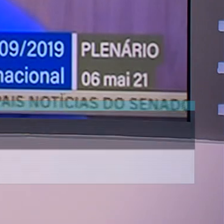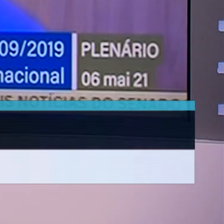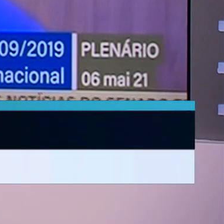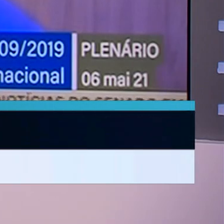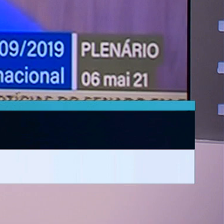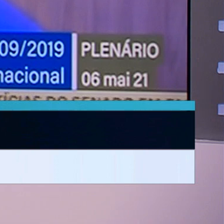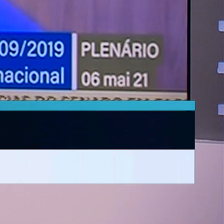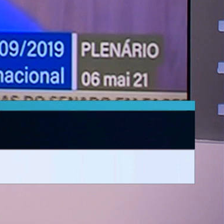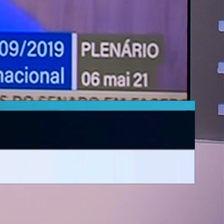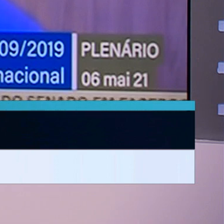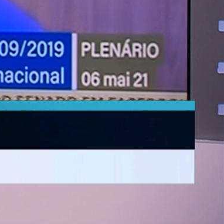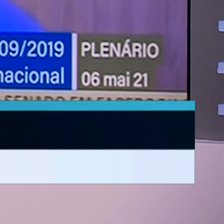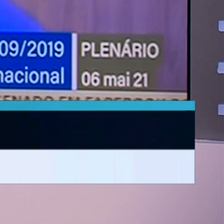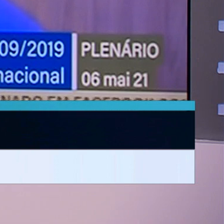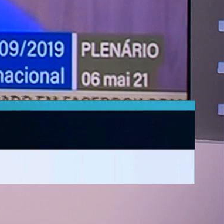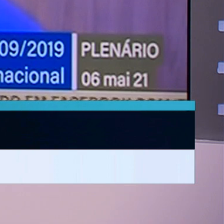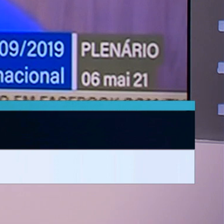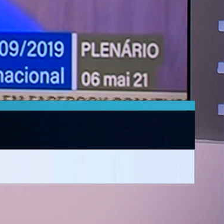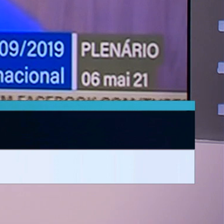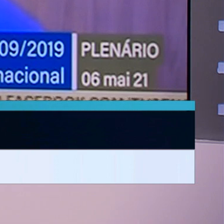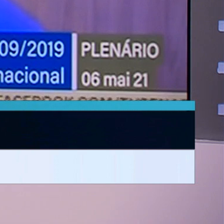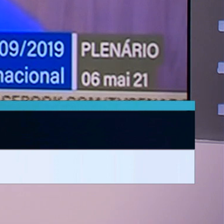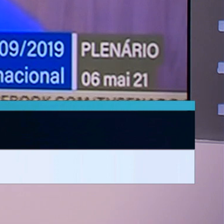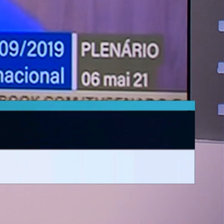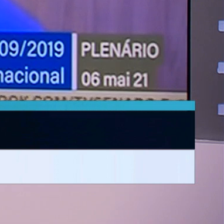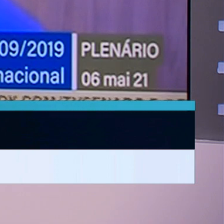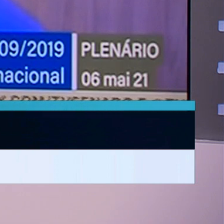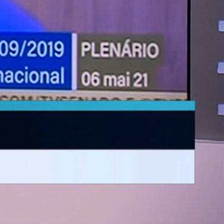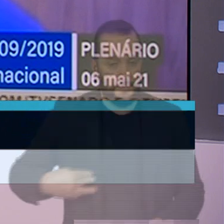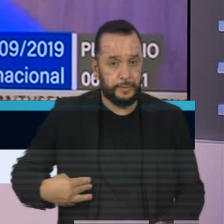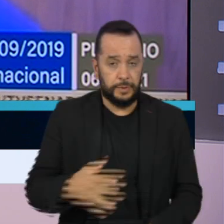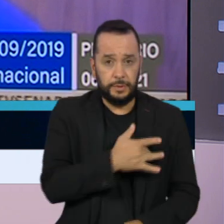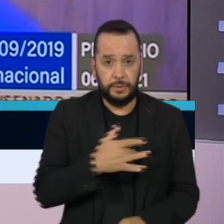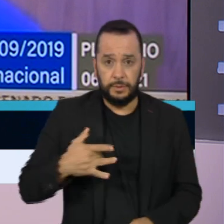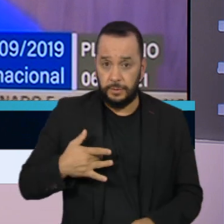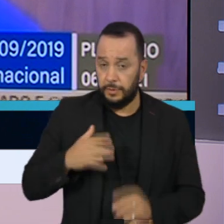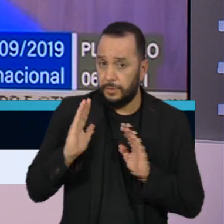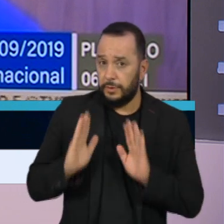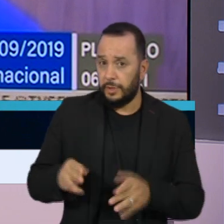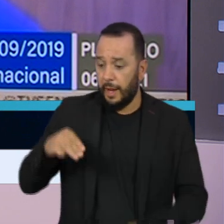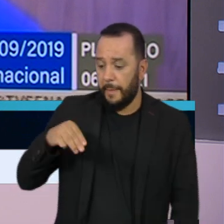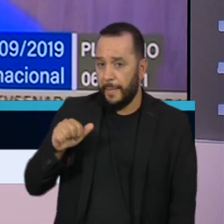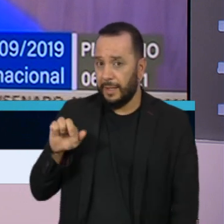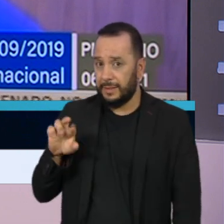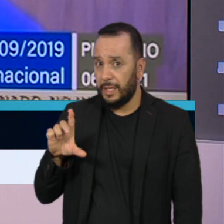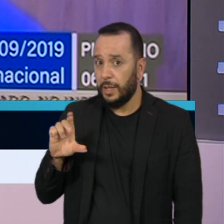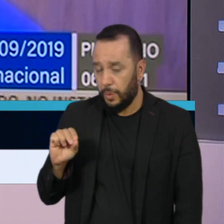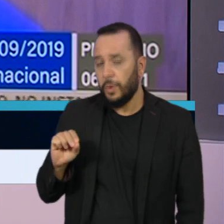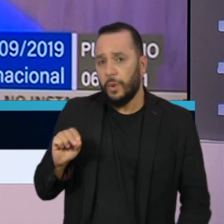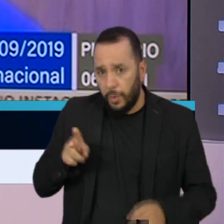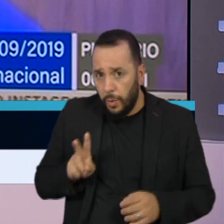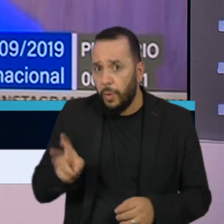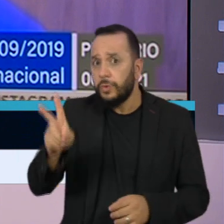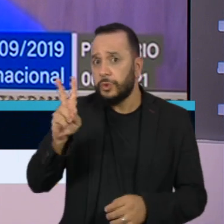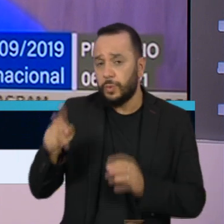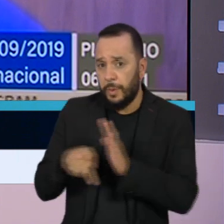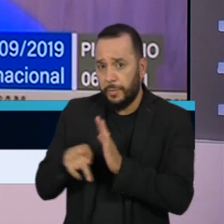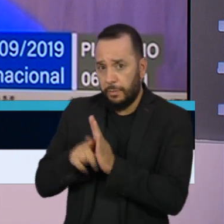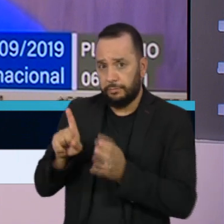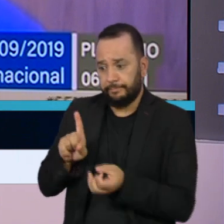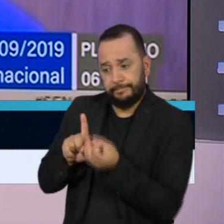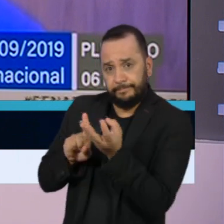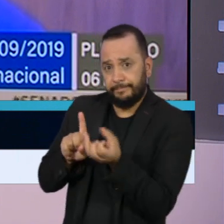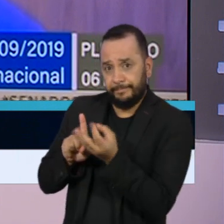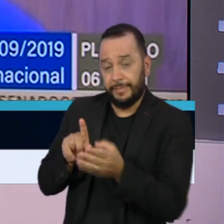Boa tarde, o atual ministro da Saúde, Marcelo Queiroga, continua falando da CPI da pandemia no Senado. Já são seis